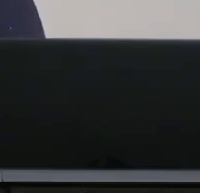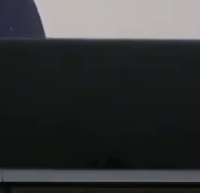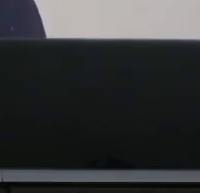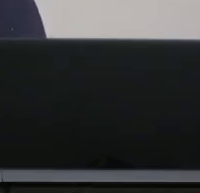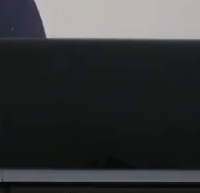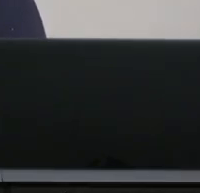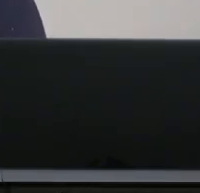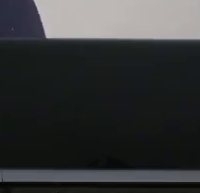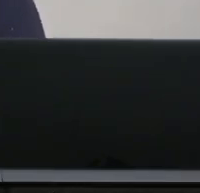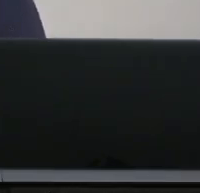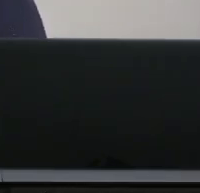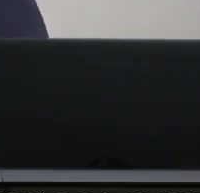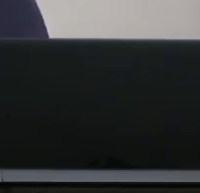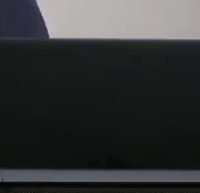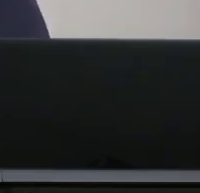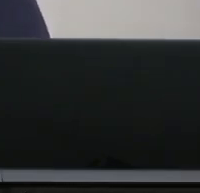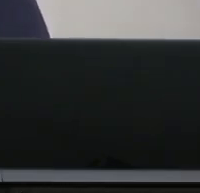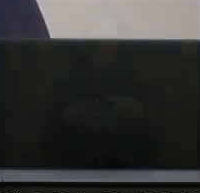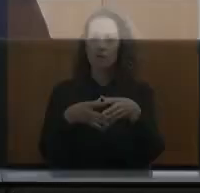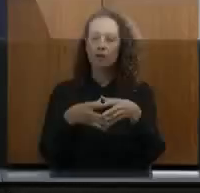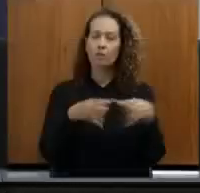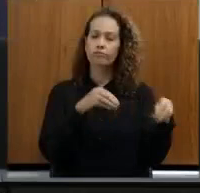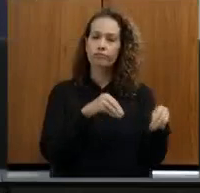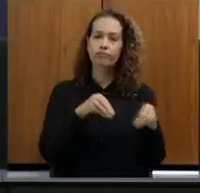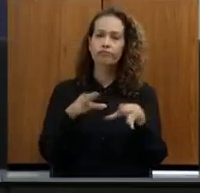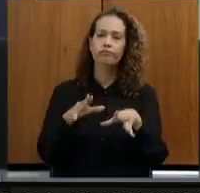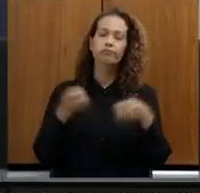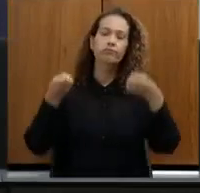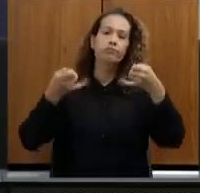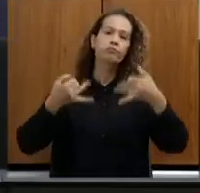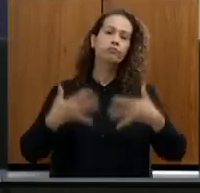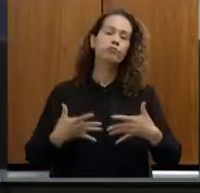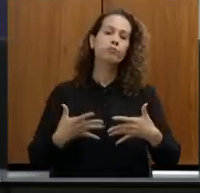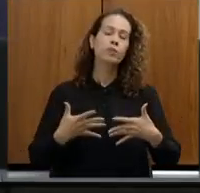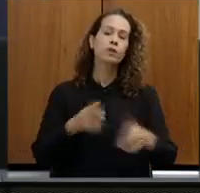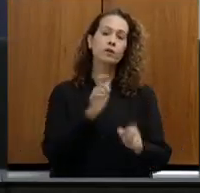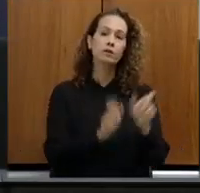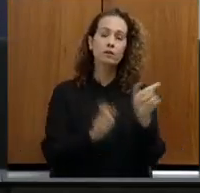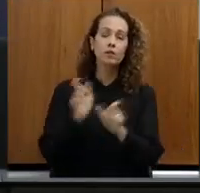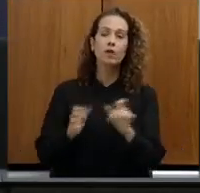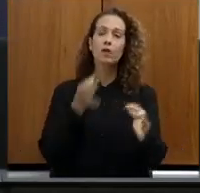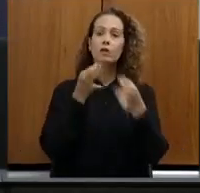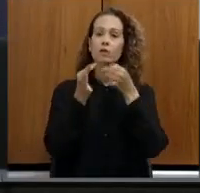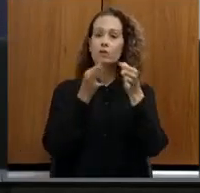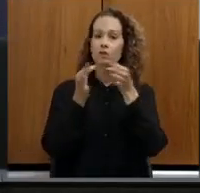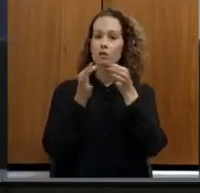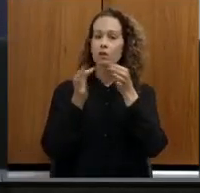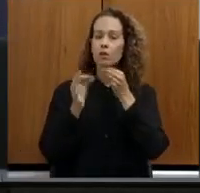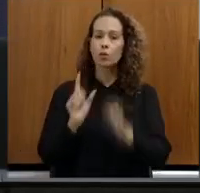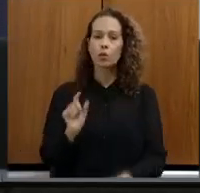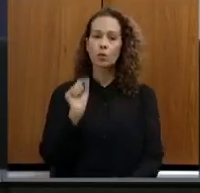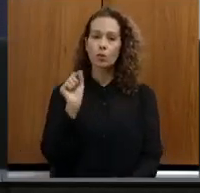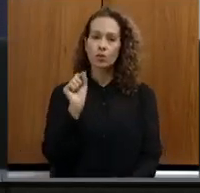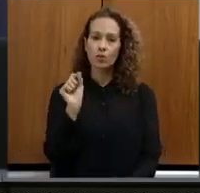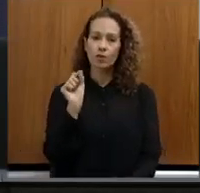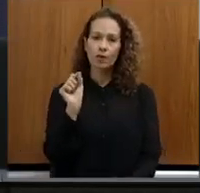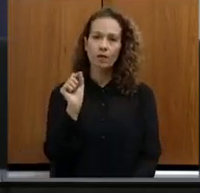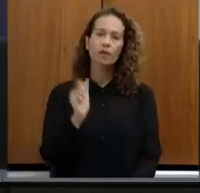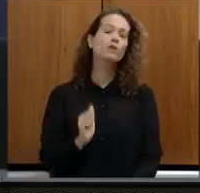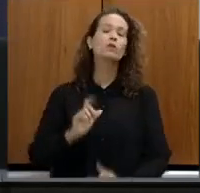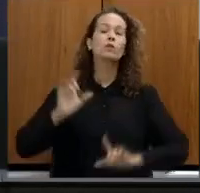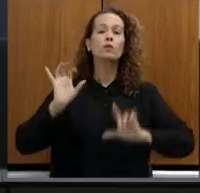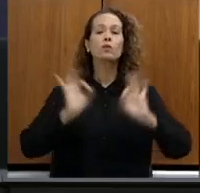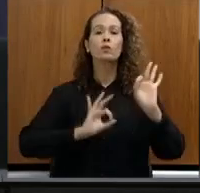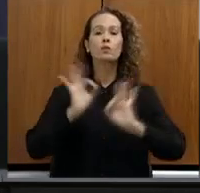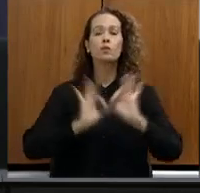Essa comissão levou para os membros da comissão a sugestão de, dentro do programa